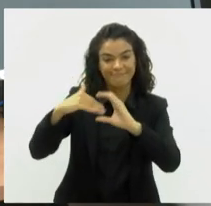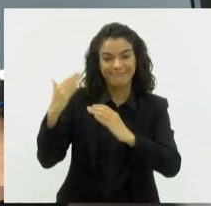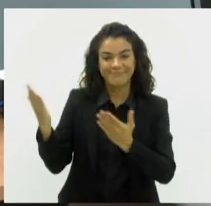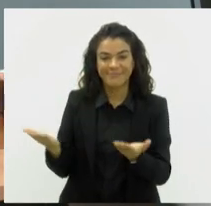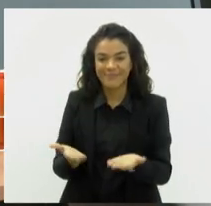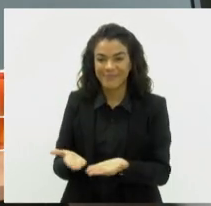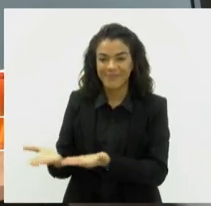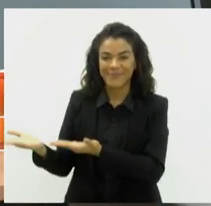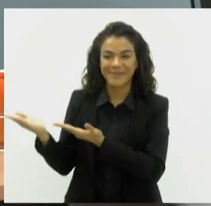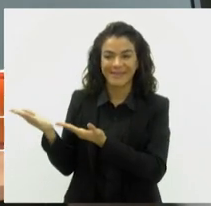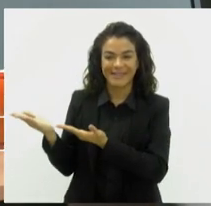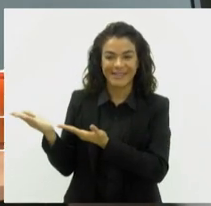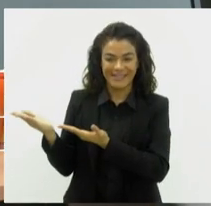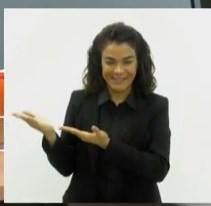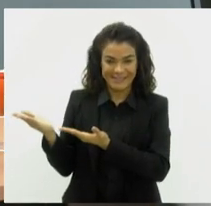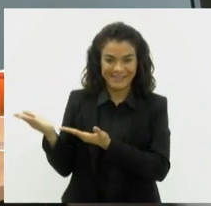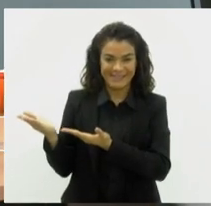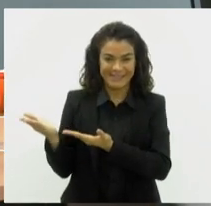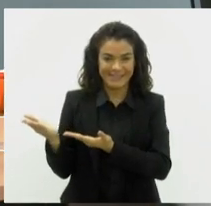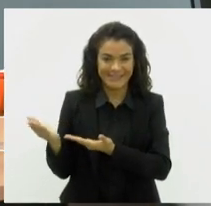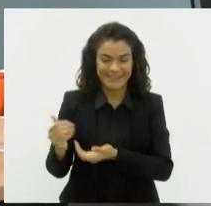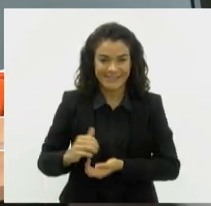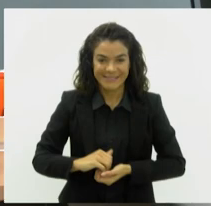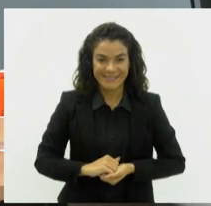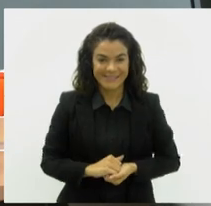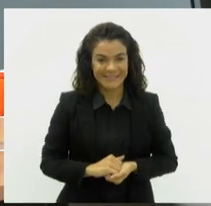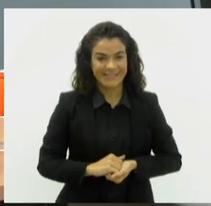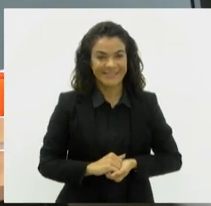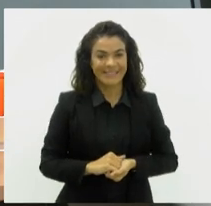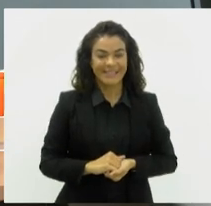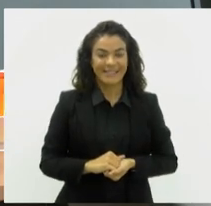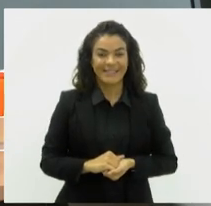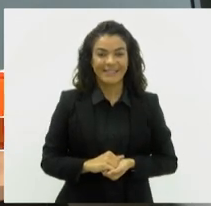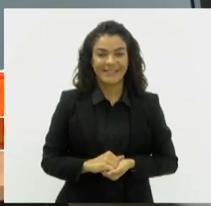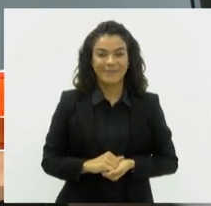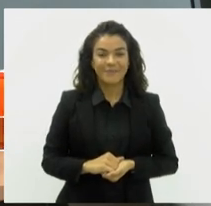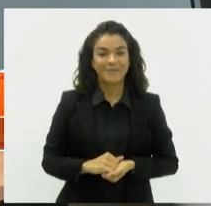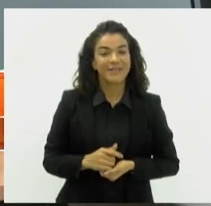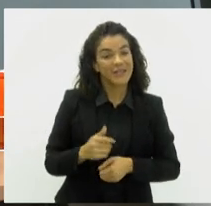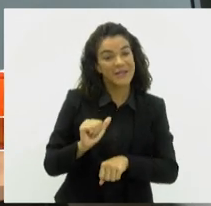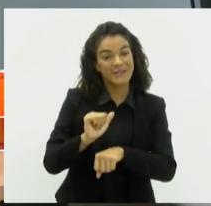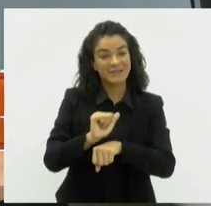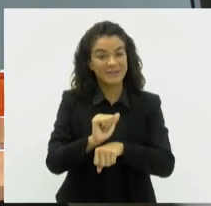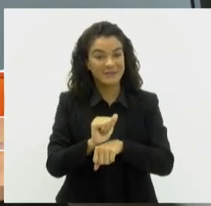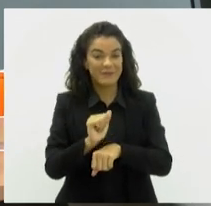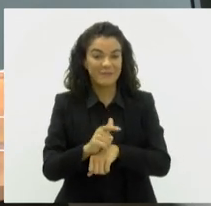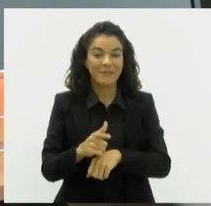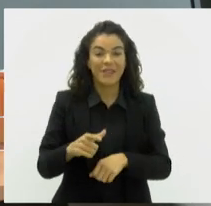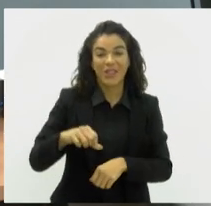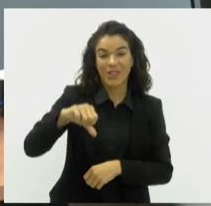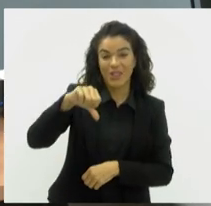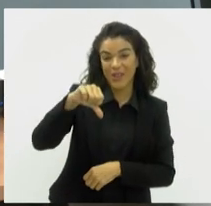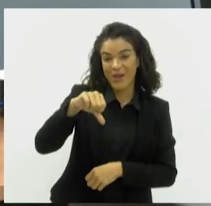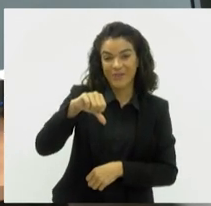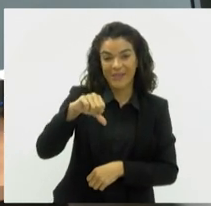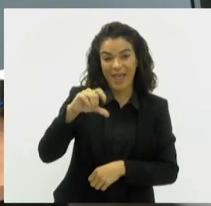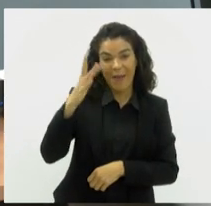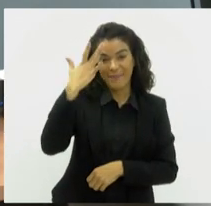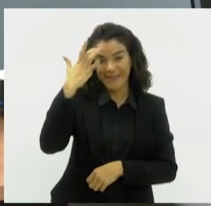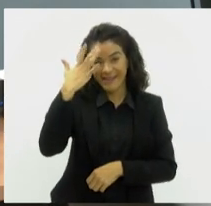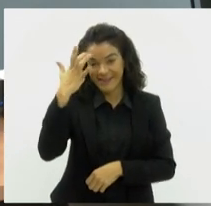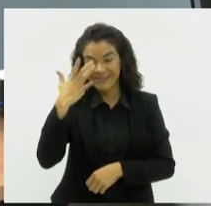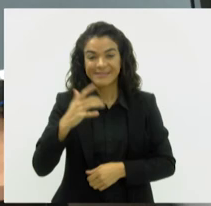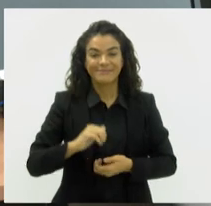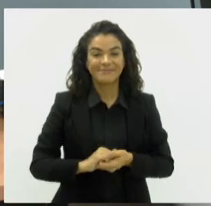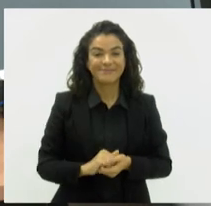-mail, tvalerje.rj.gov.br. Estaremos de volta às 9 horas amanhã. Até